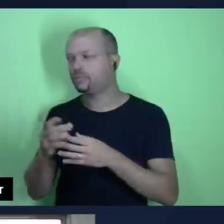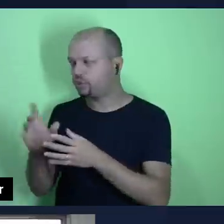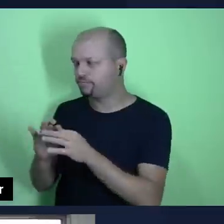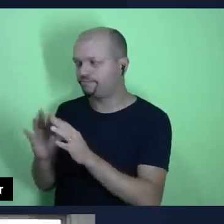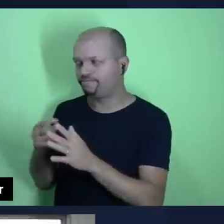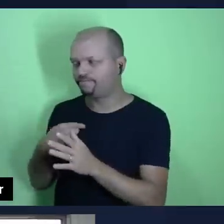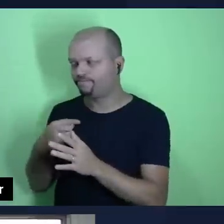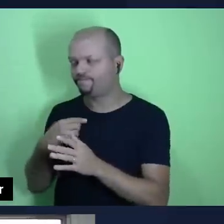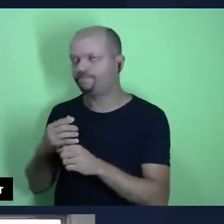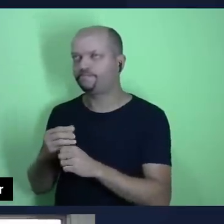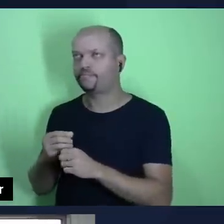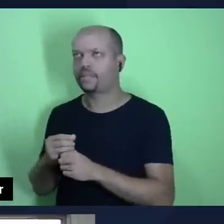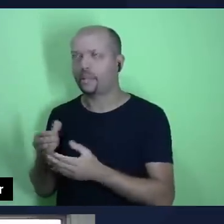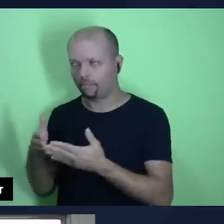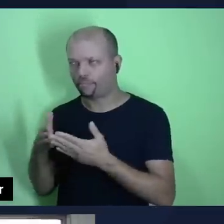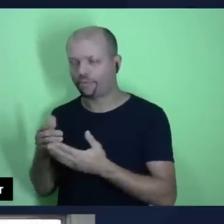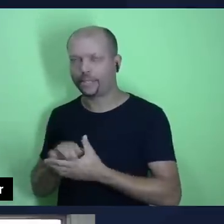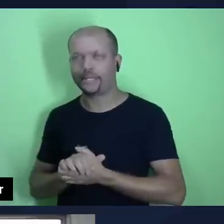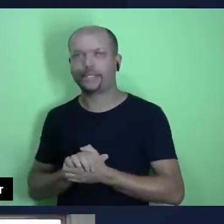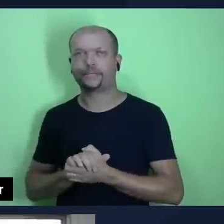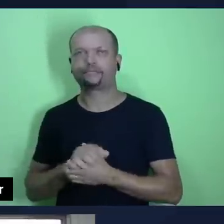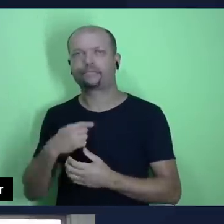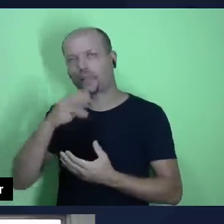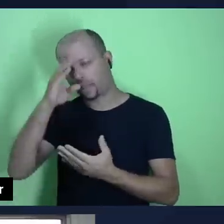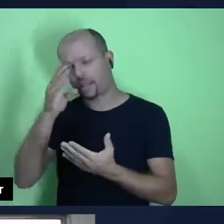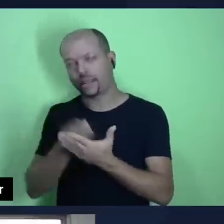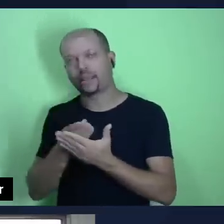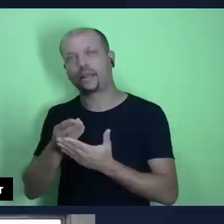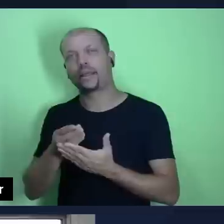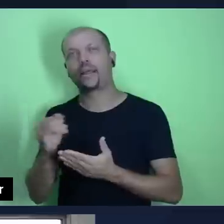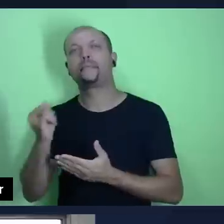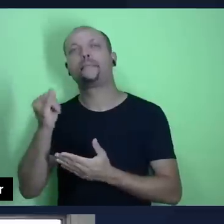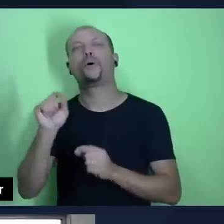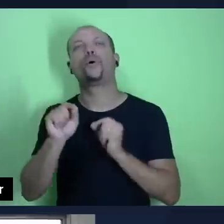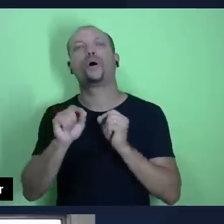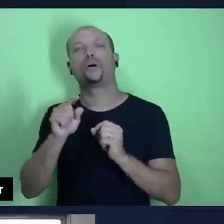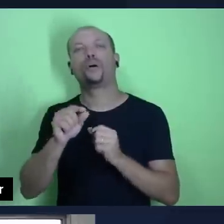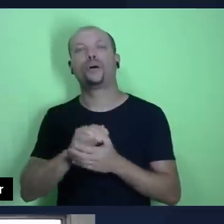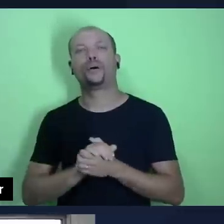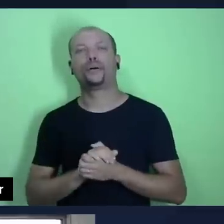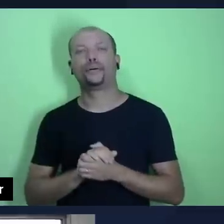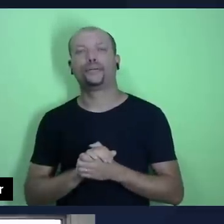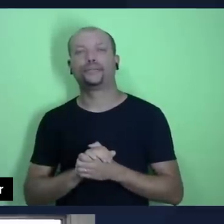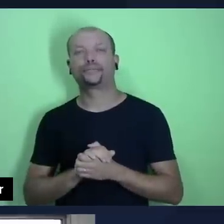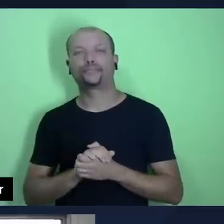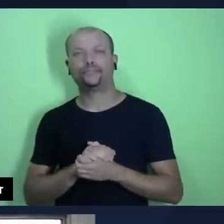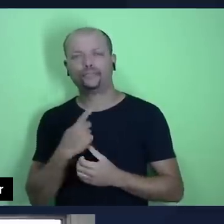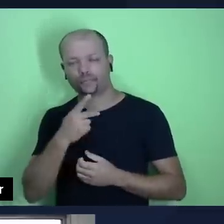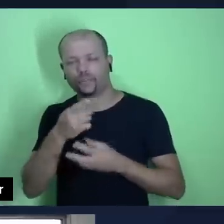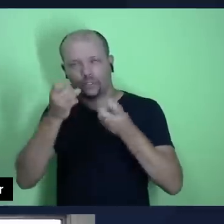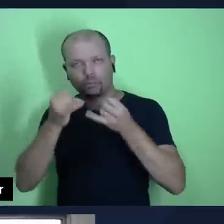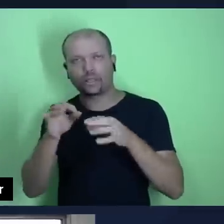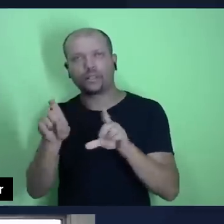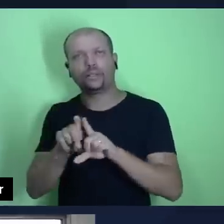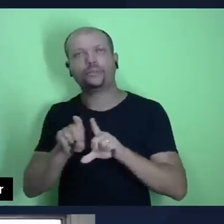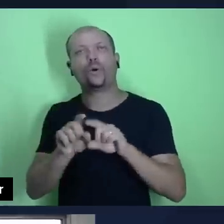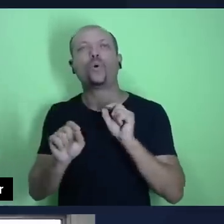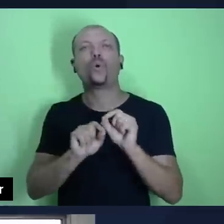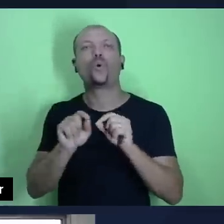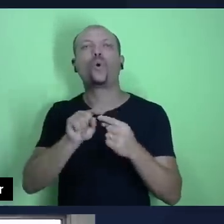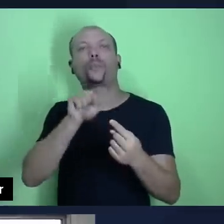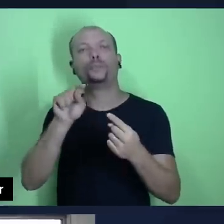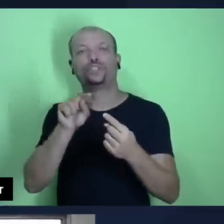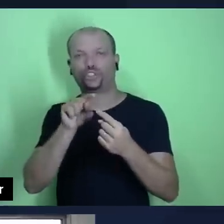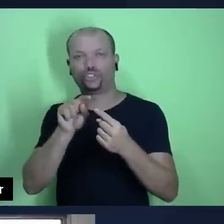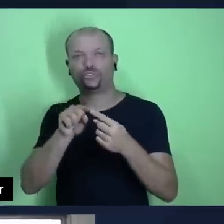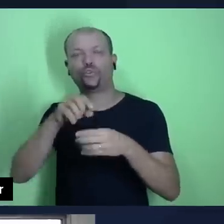antes de fazer essa conexão, eu acredito que é importante, se assim você me permitir, a gente comentar um pouco sobre o objetivo da